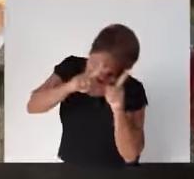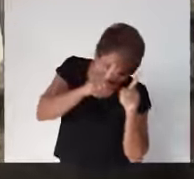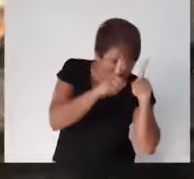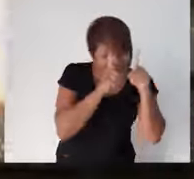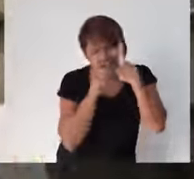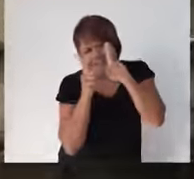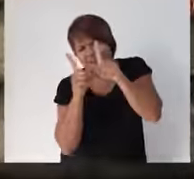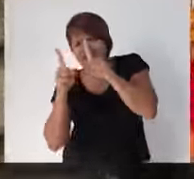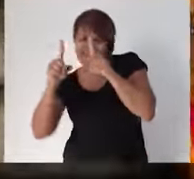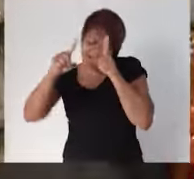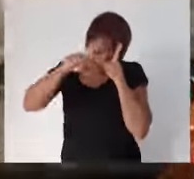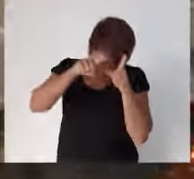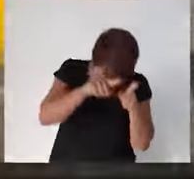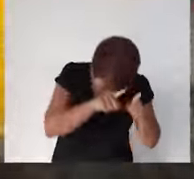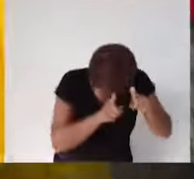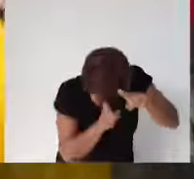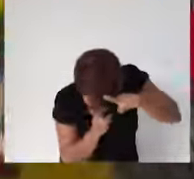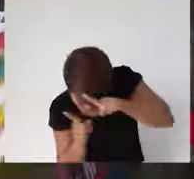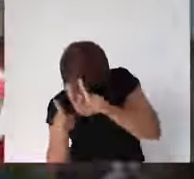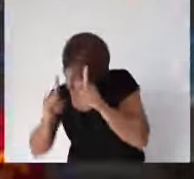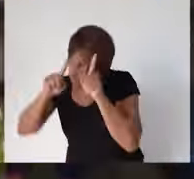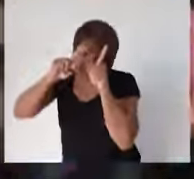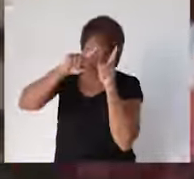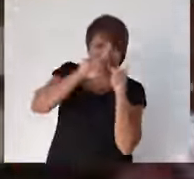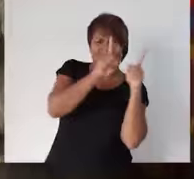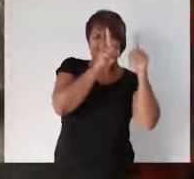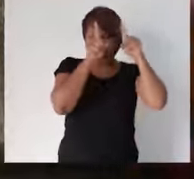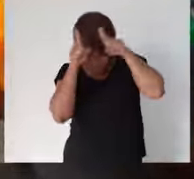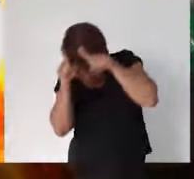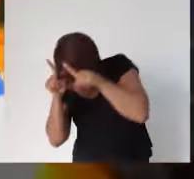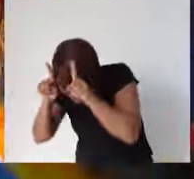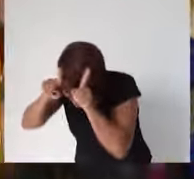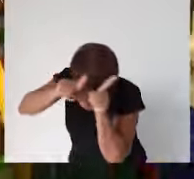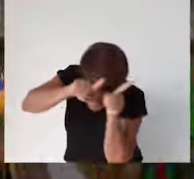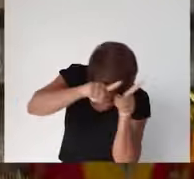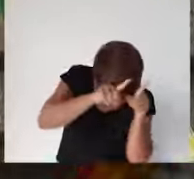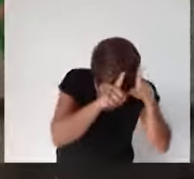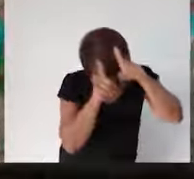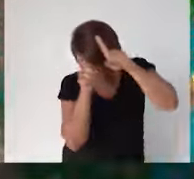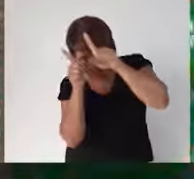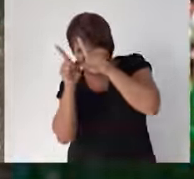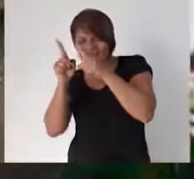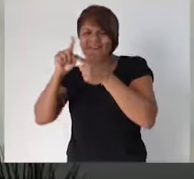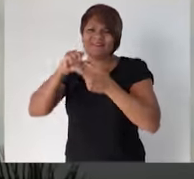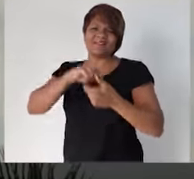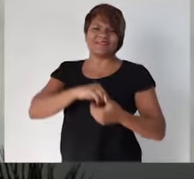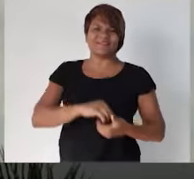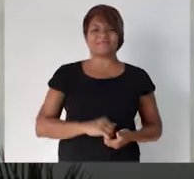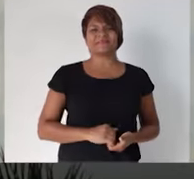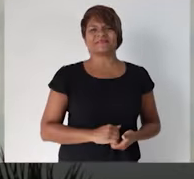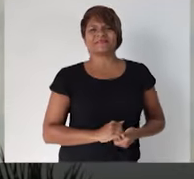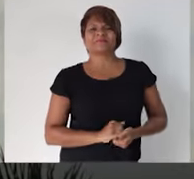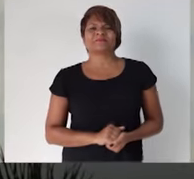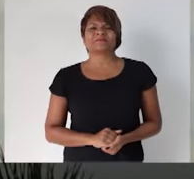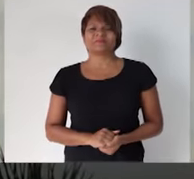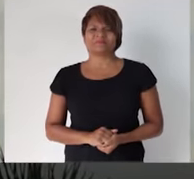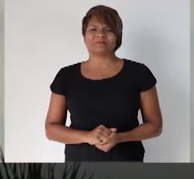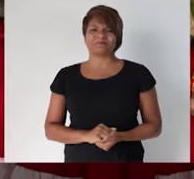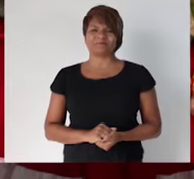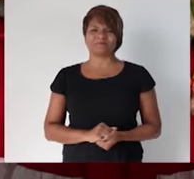sou teimoso, eu sou